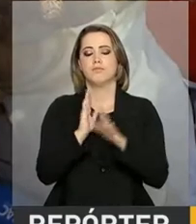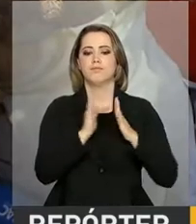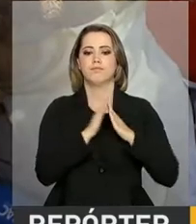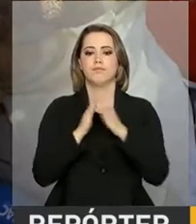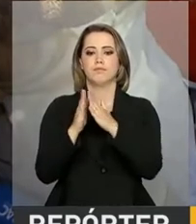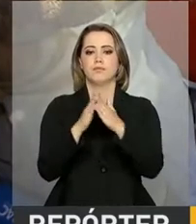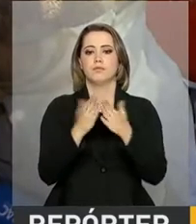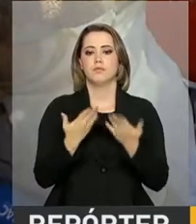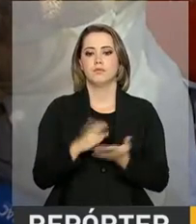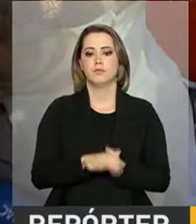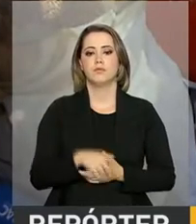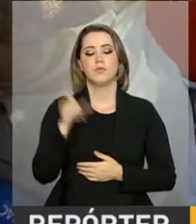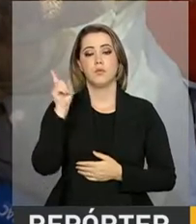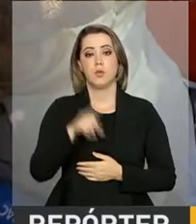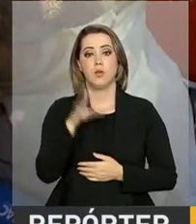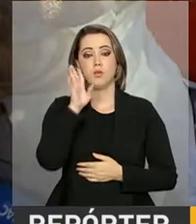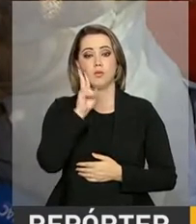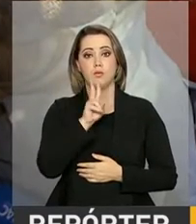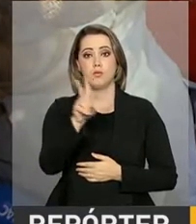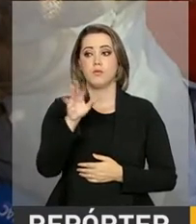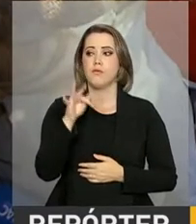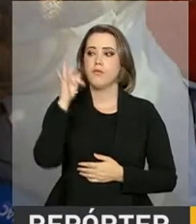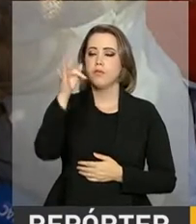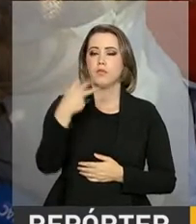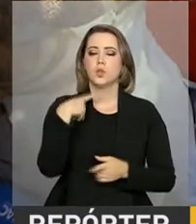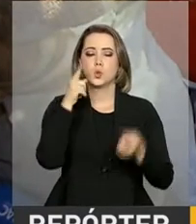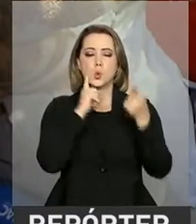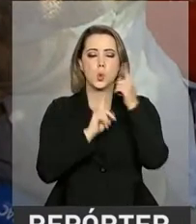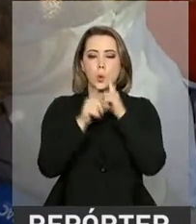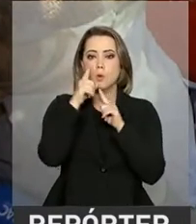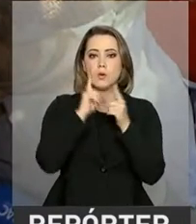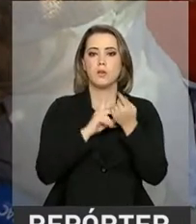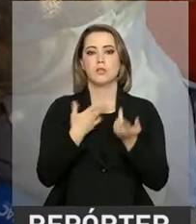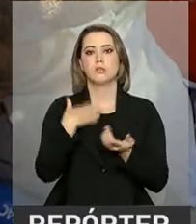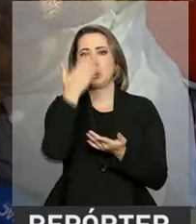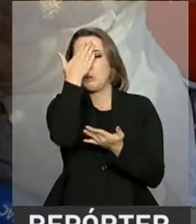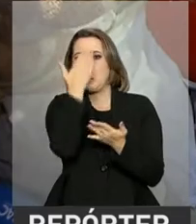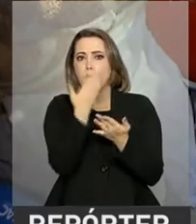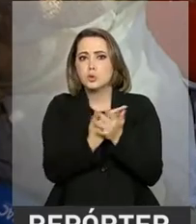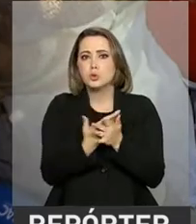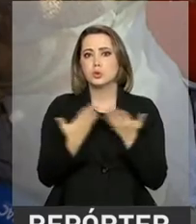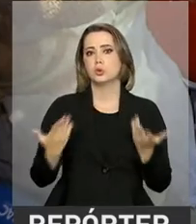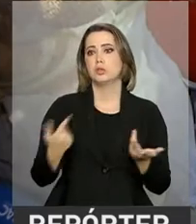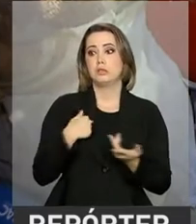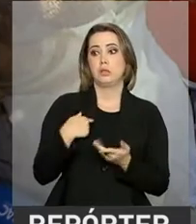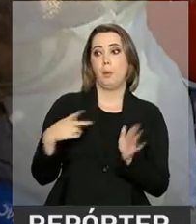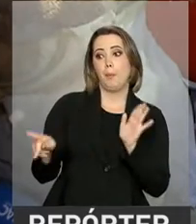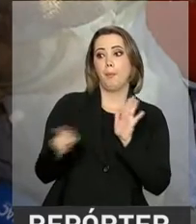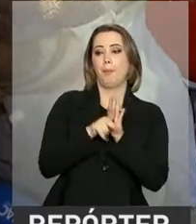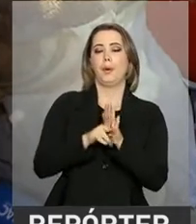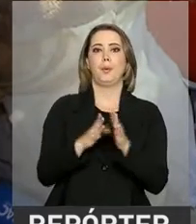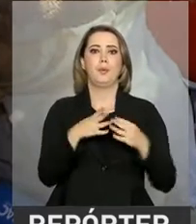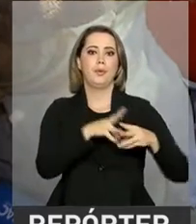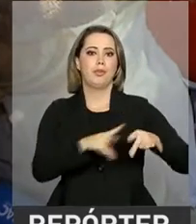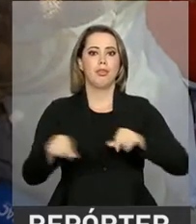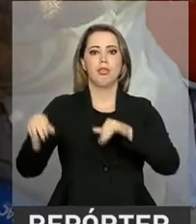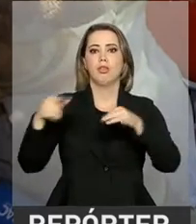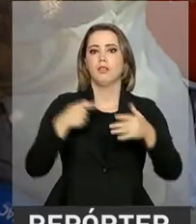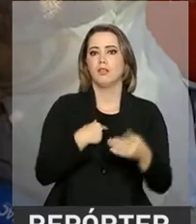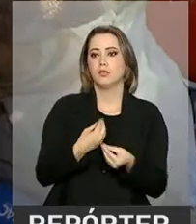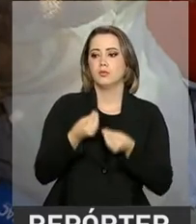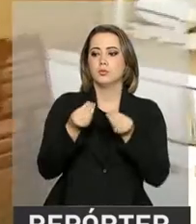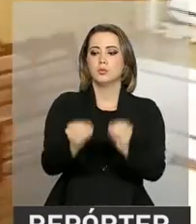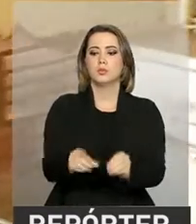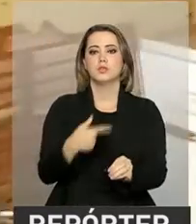e... É como eu fui fazer a vistoria, eu entrei, chorei. Eu ainda não acredito, ainda que eu vou ter uma terra, um pedaço de chão para deixar para